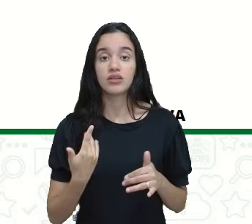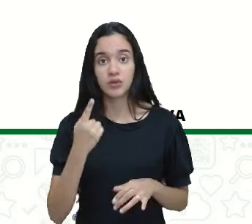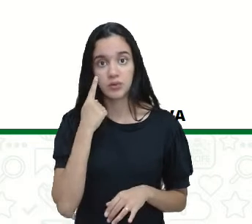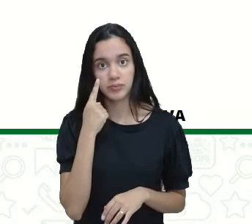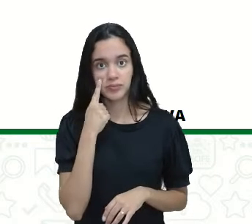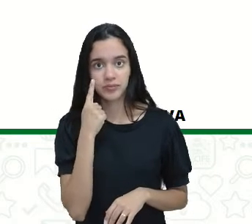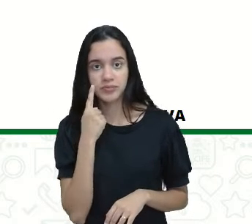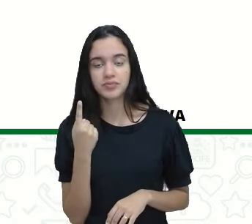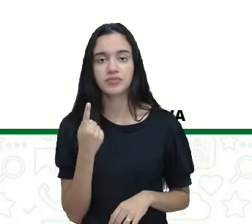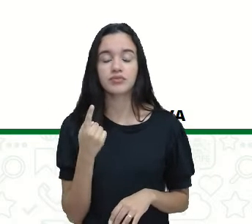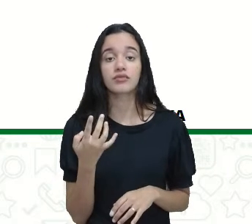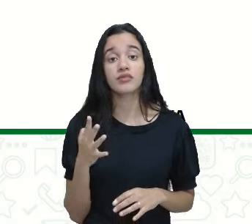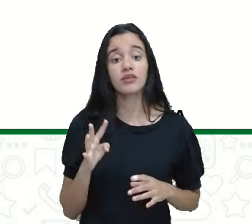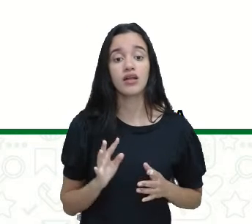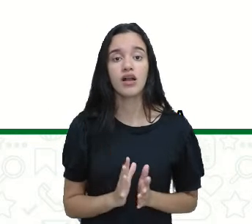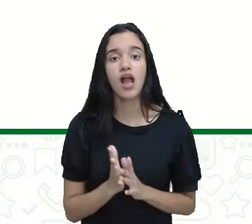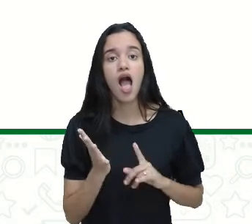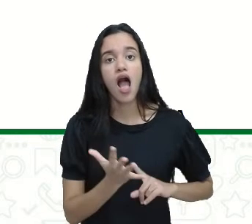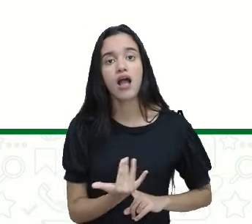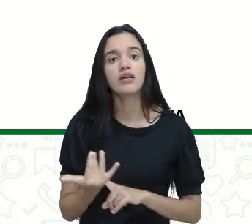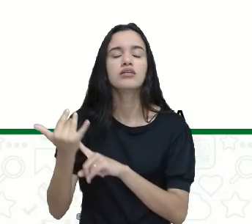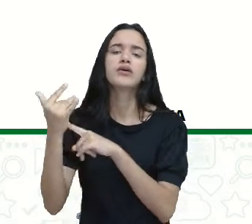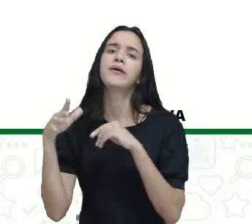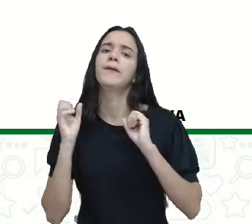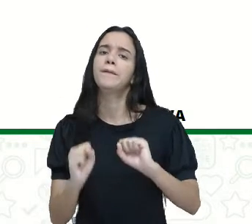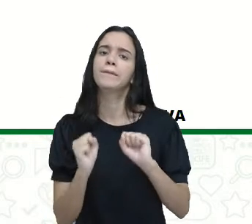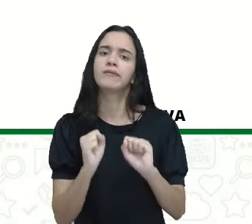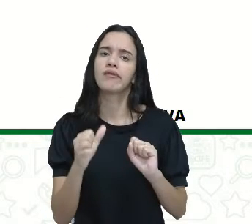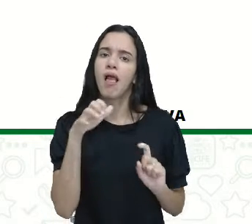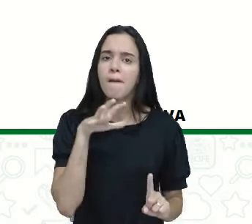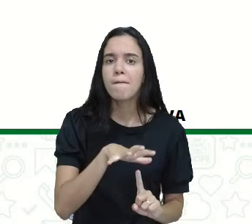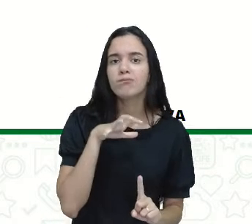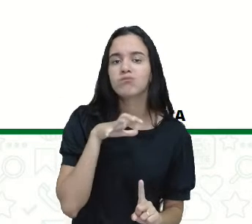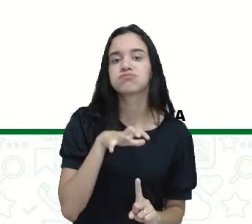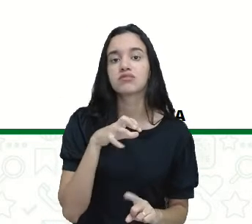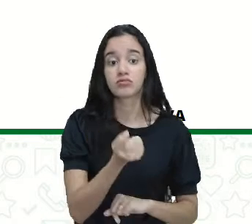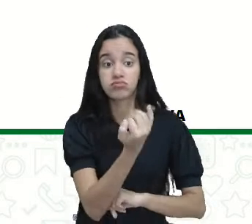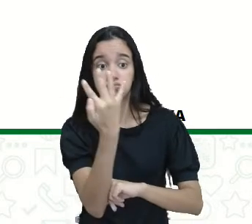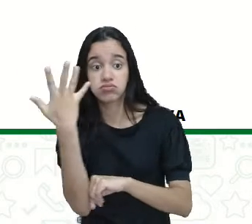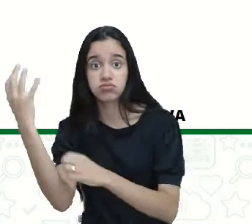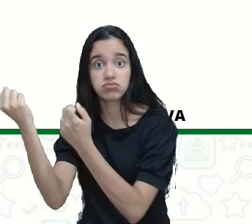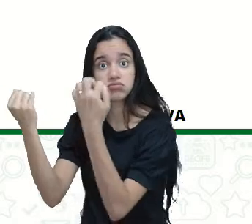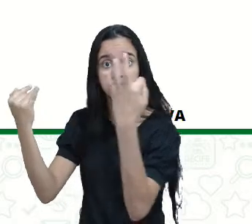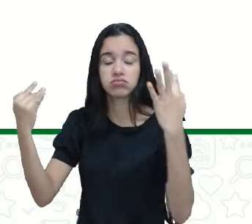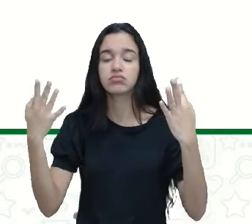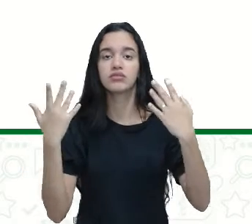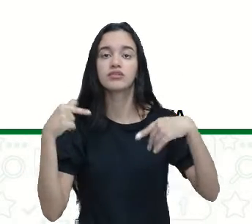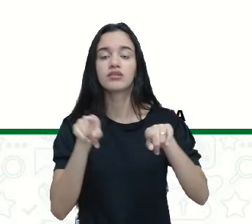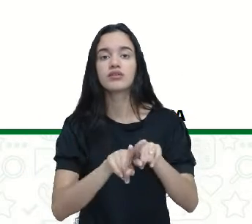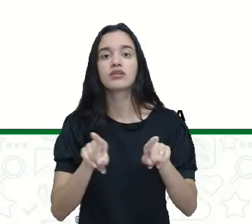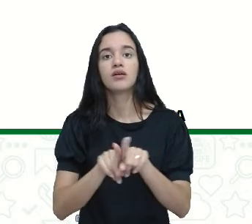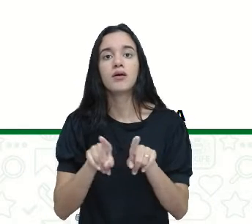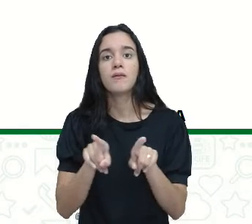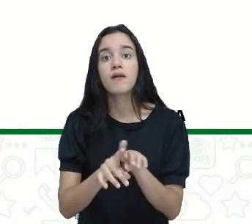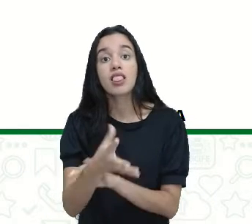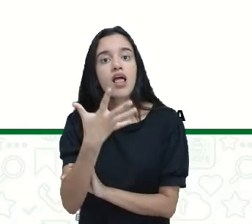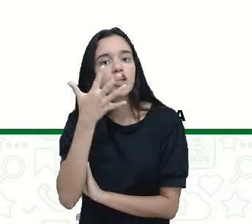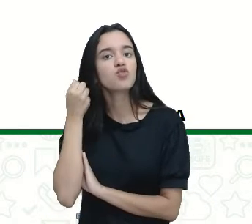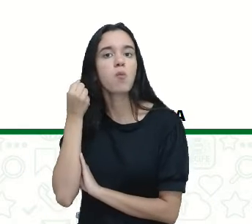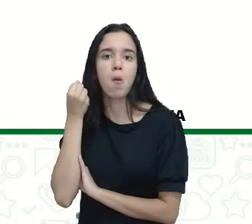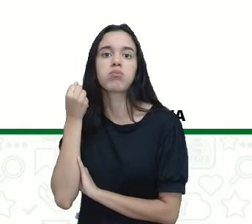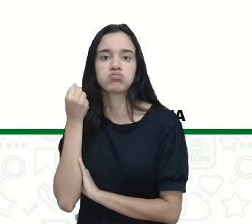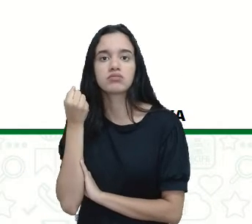a tecnologia pode impactar no meio ambiente através da exploração